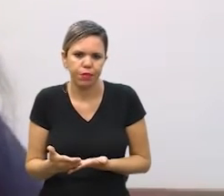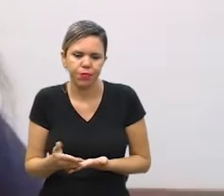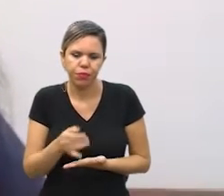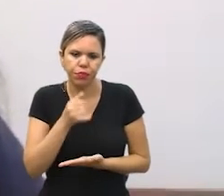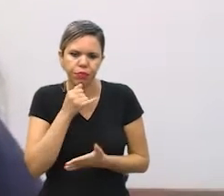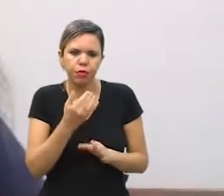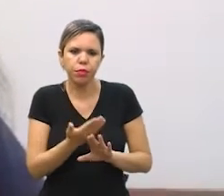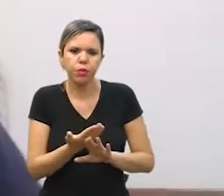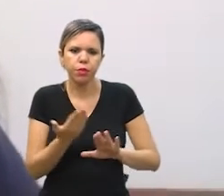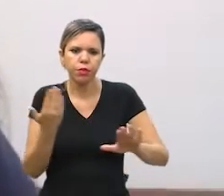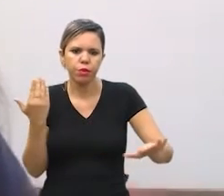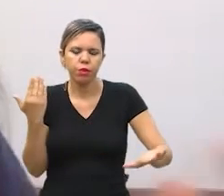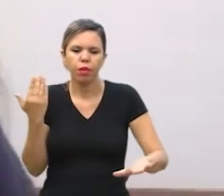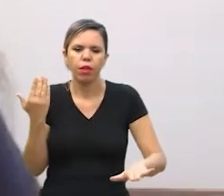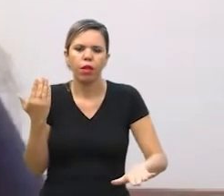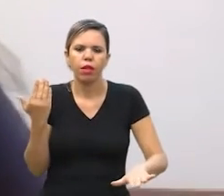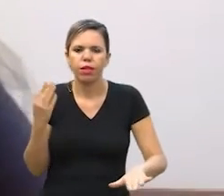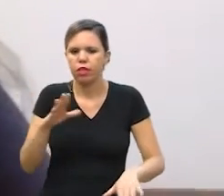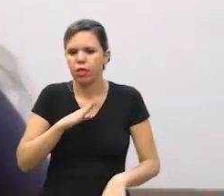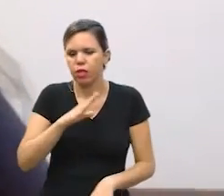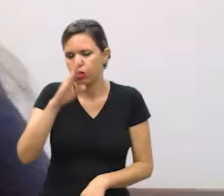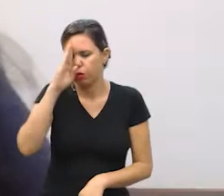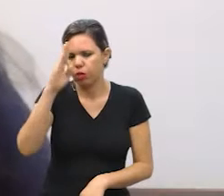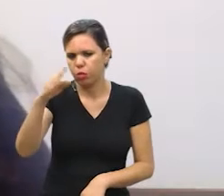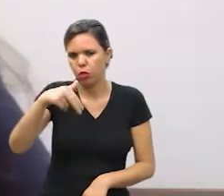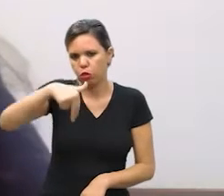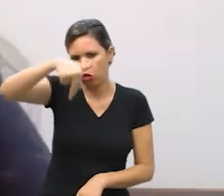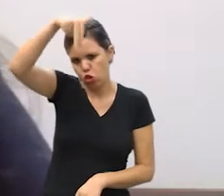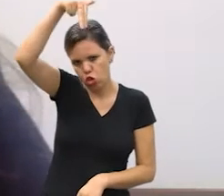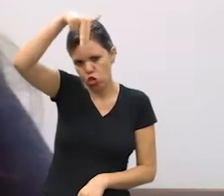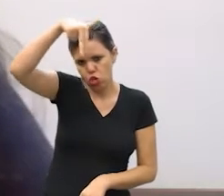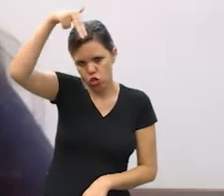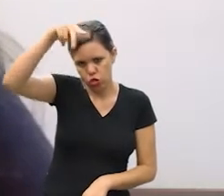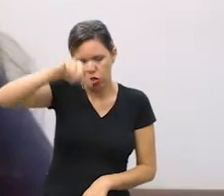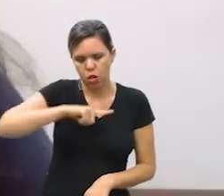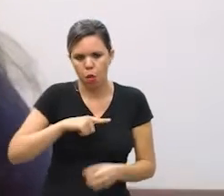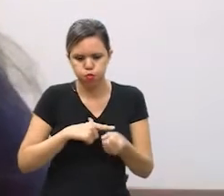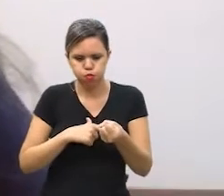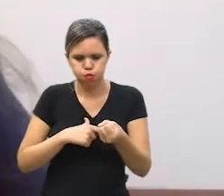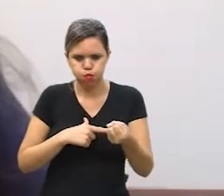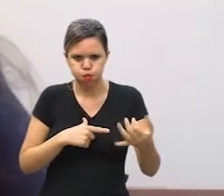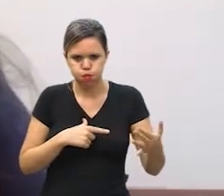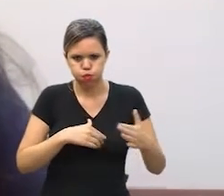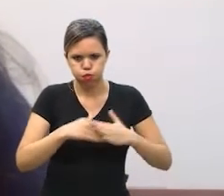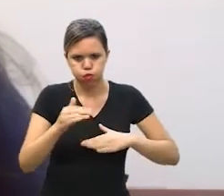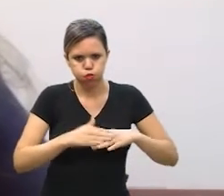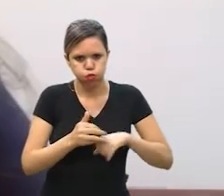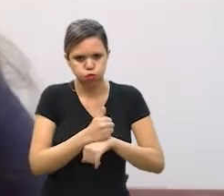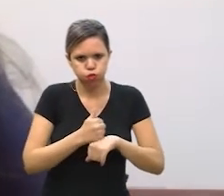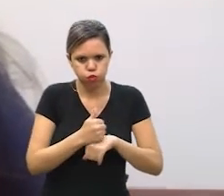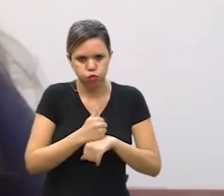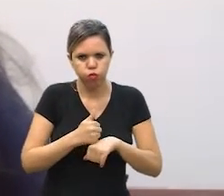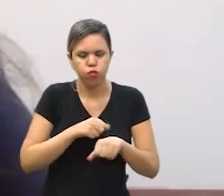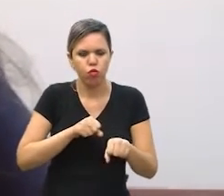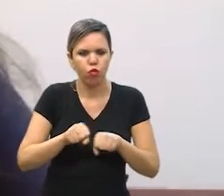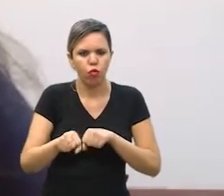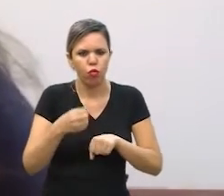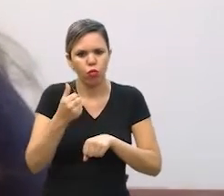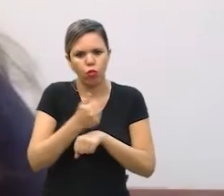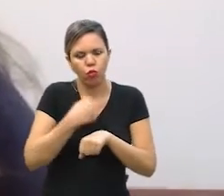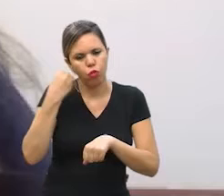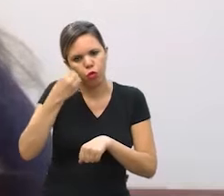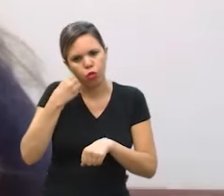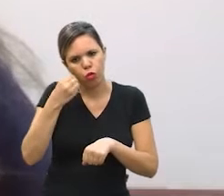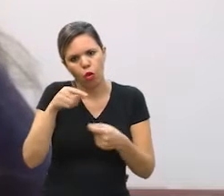se distanciar das capitais principalmente ir para o nordeste a gente tem um terço de profissionais especialistas do que a gente deveria ter